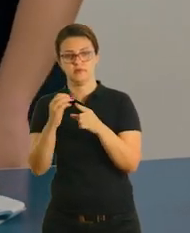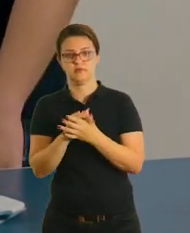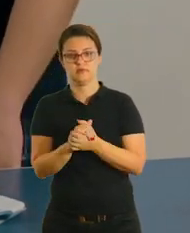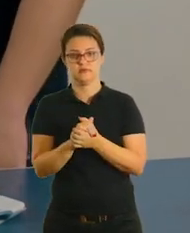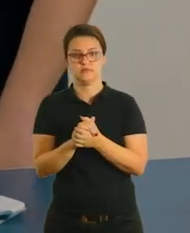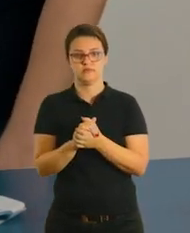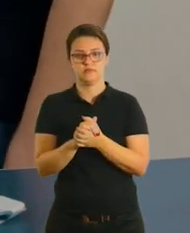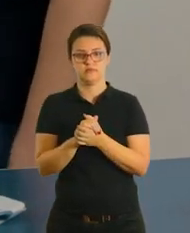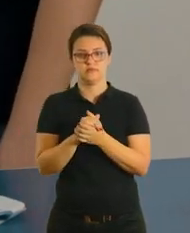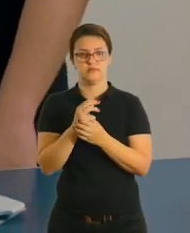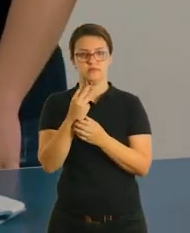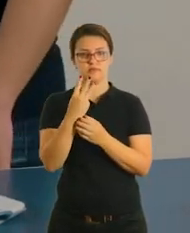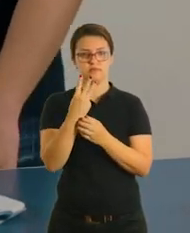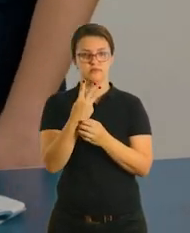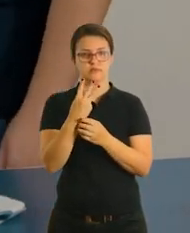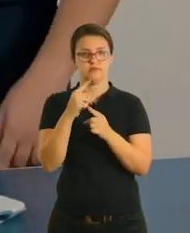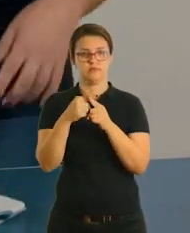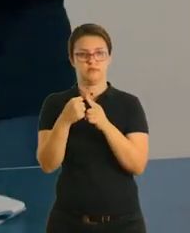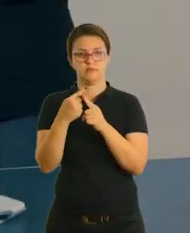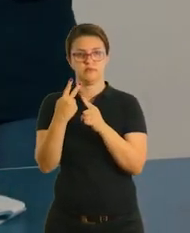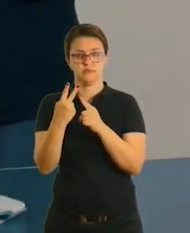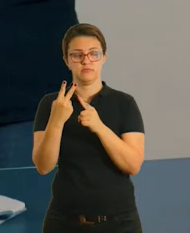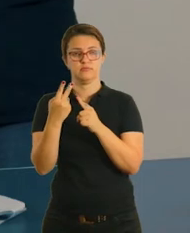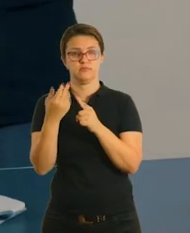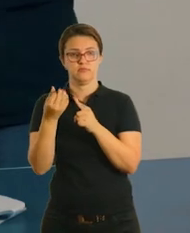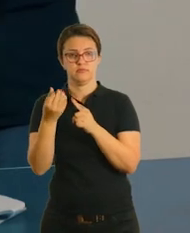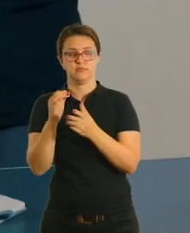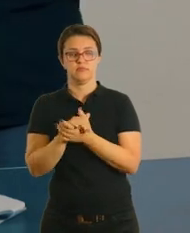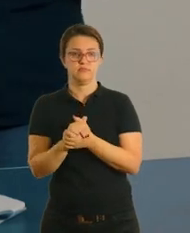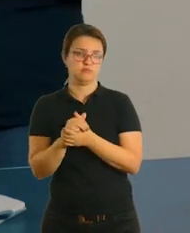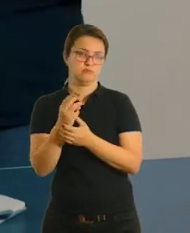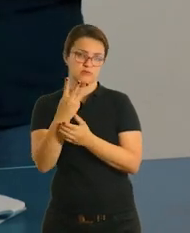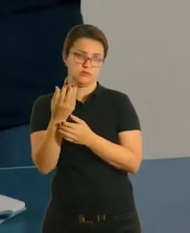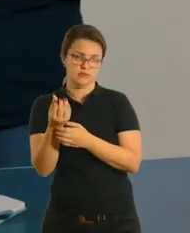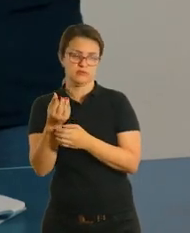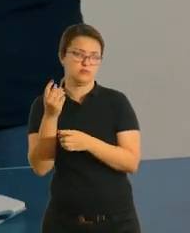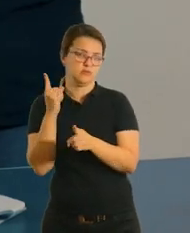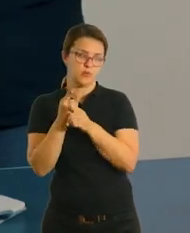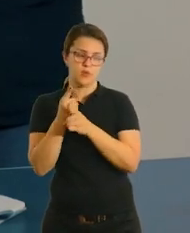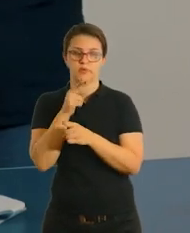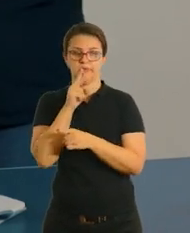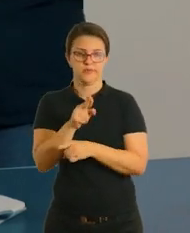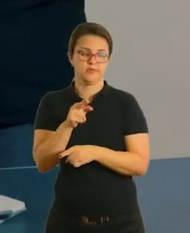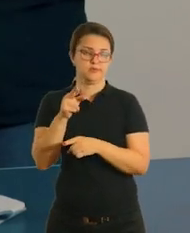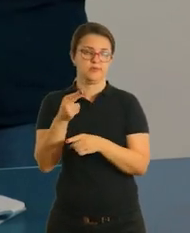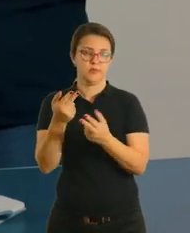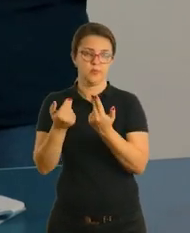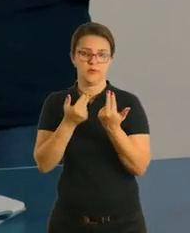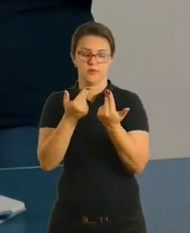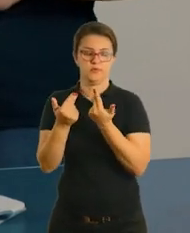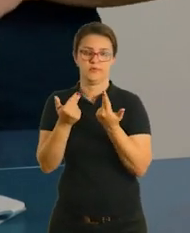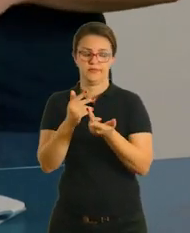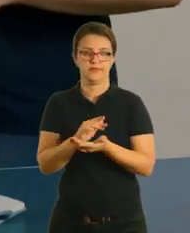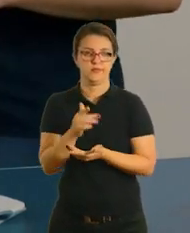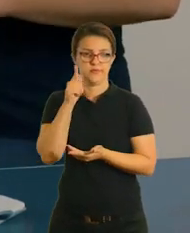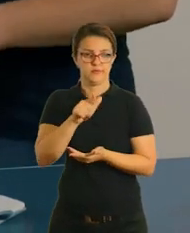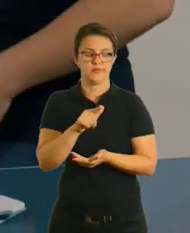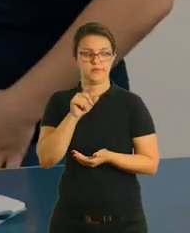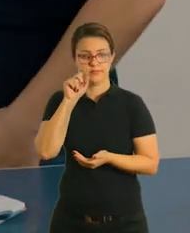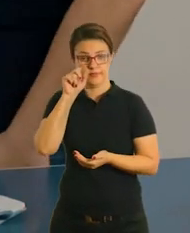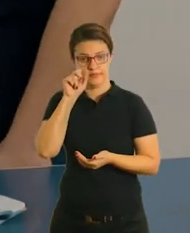3 vezes 2, 6. 30 mais 6, 36. Veja que fazendo das duas formas, eu consigo chegar no mesmo resultado.